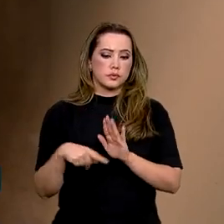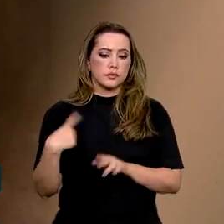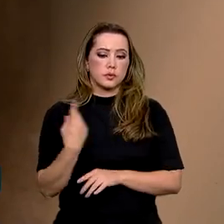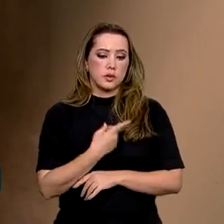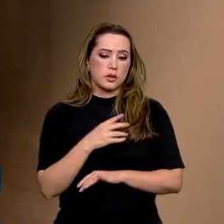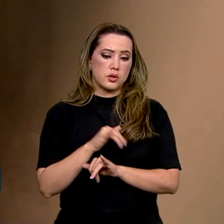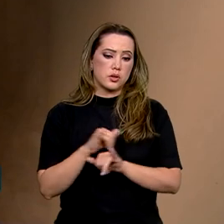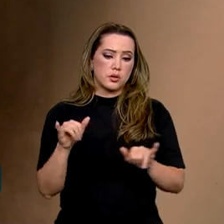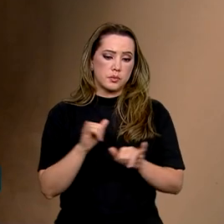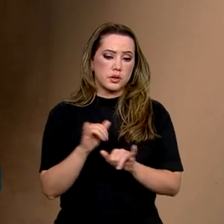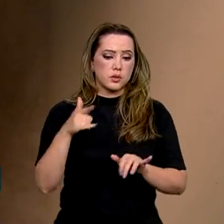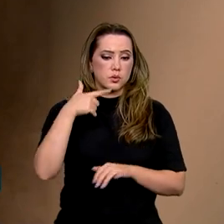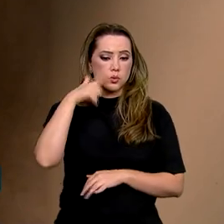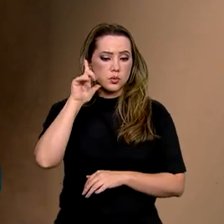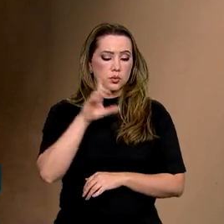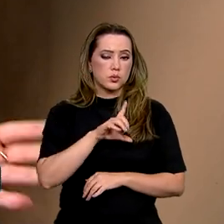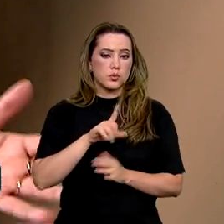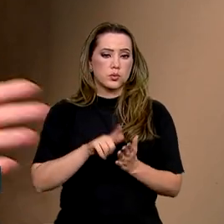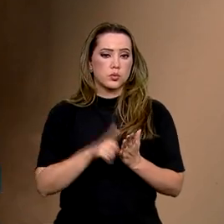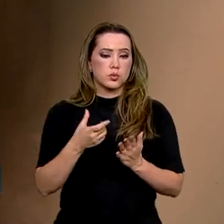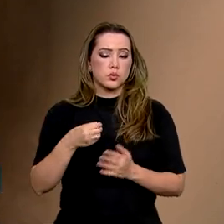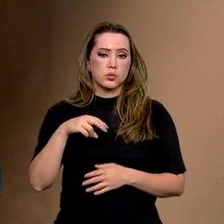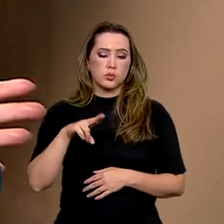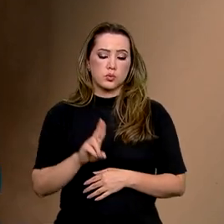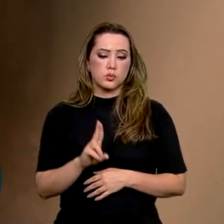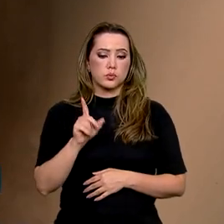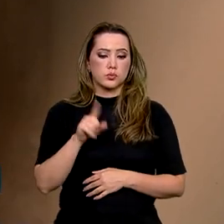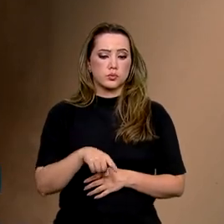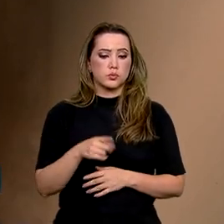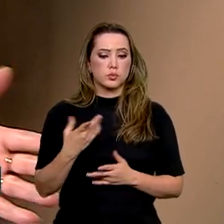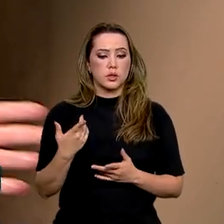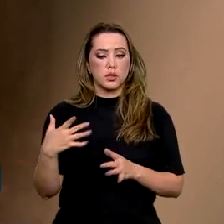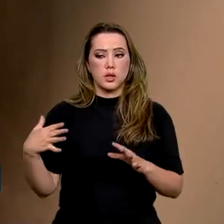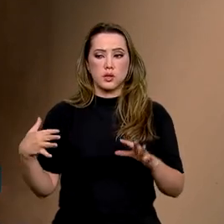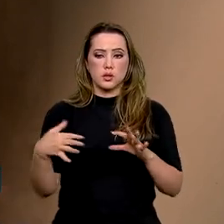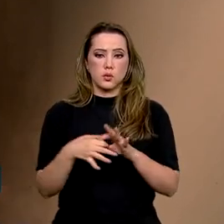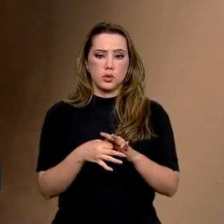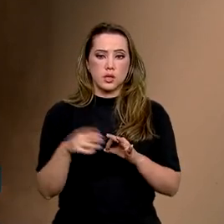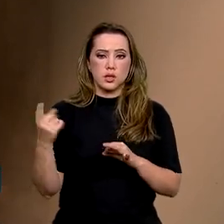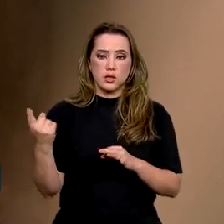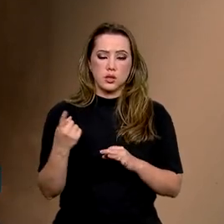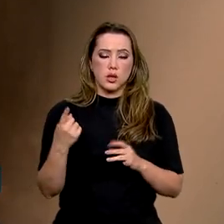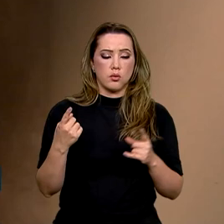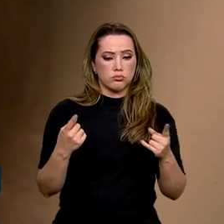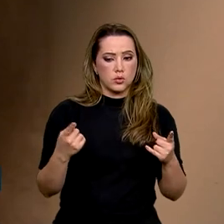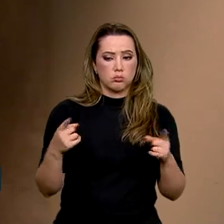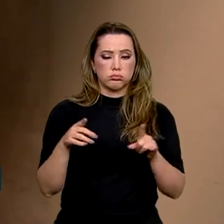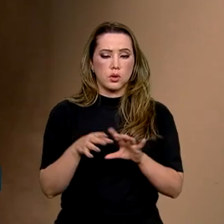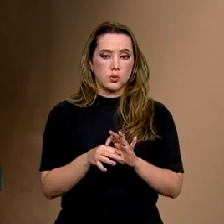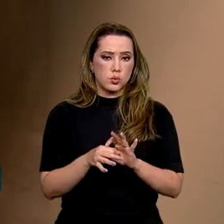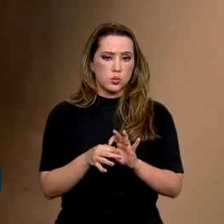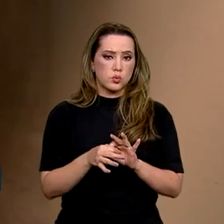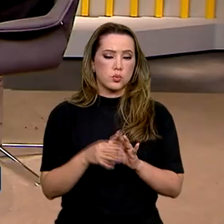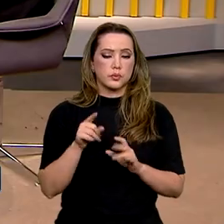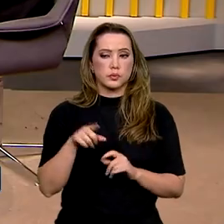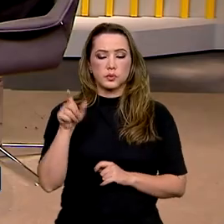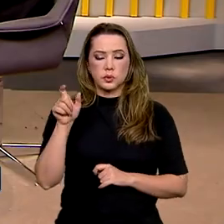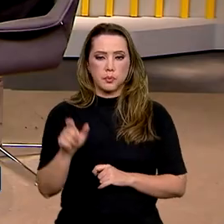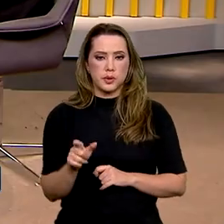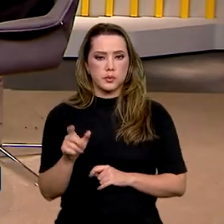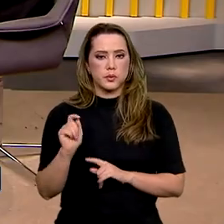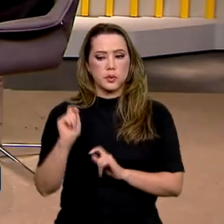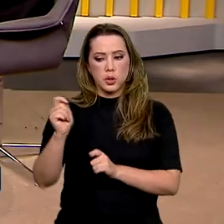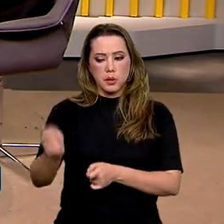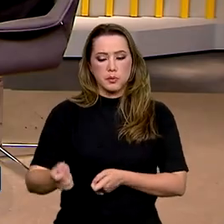também lançou ontem, saiu ontem no Diário Oficial, que são casadas, elas se falam, ela faz com que o pescador,